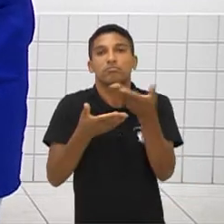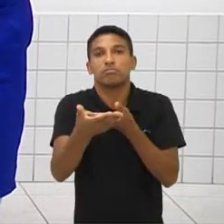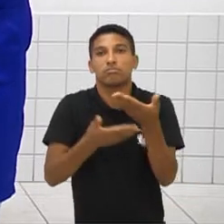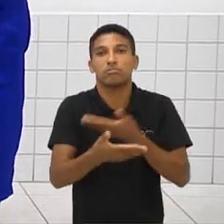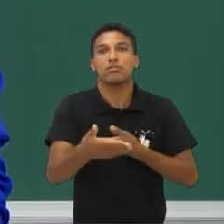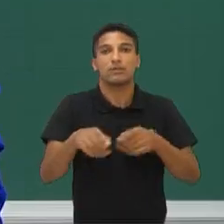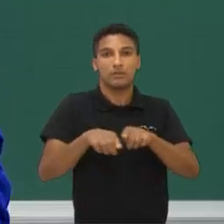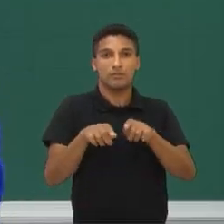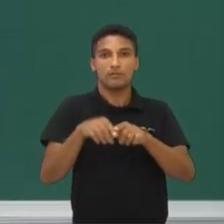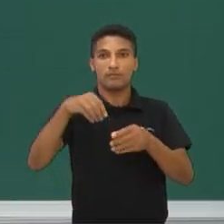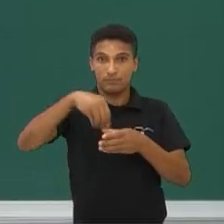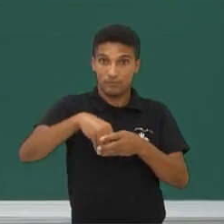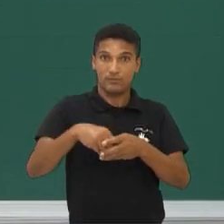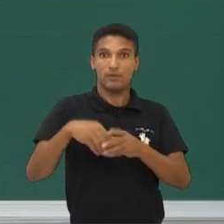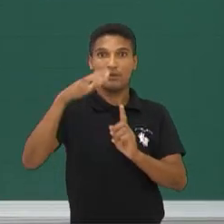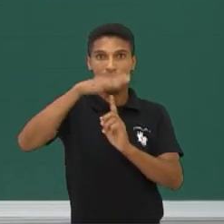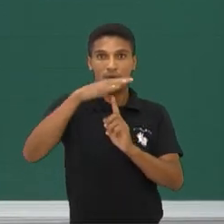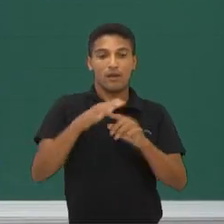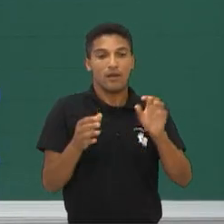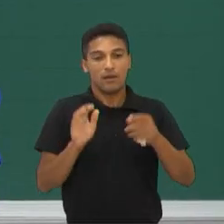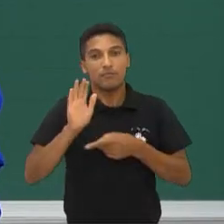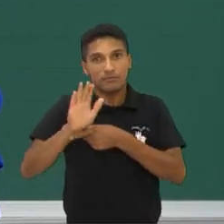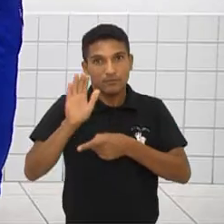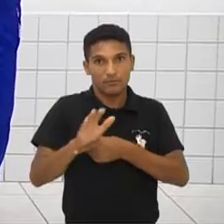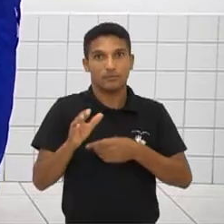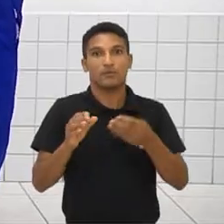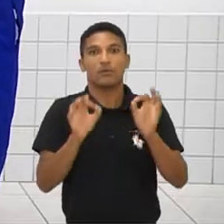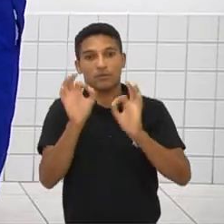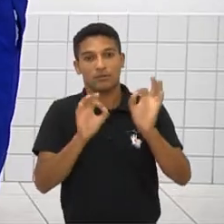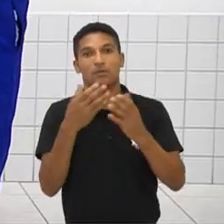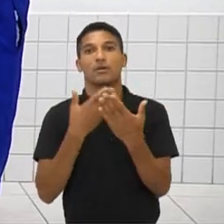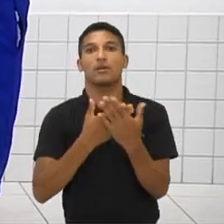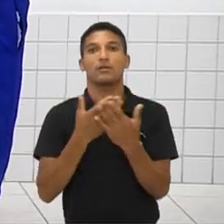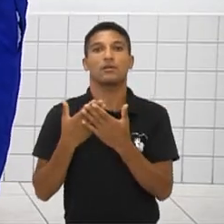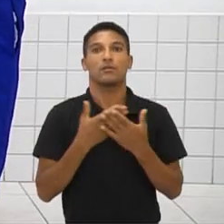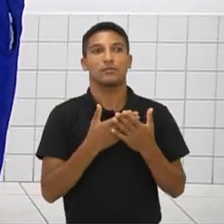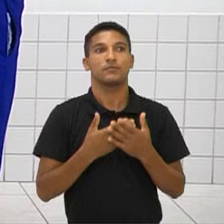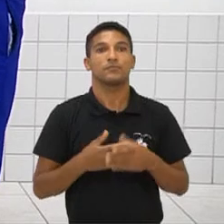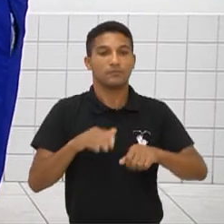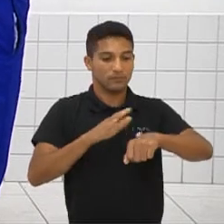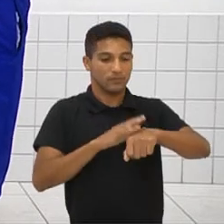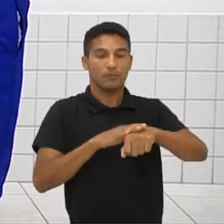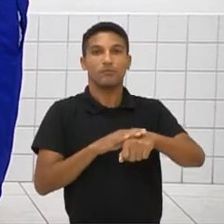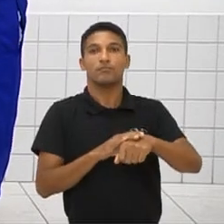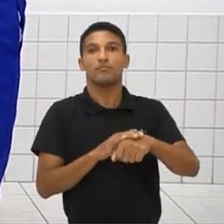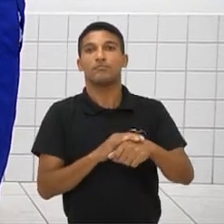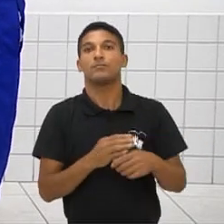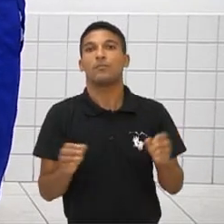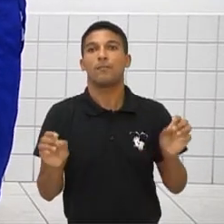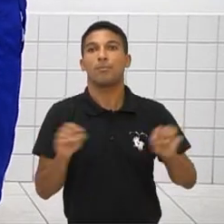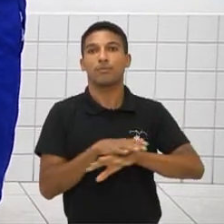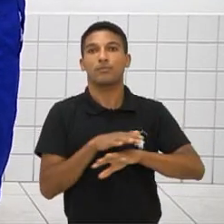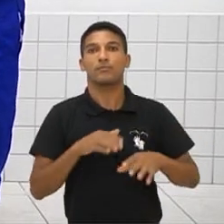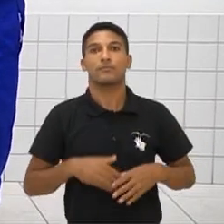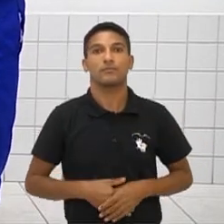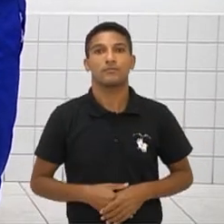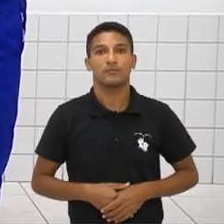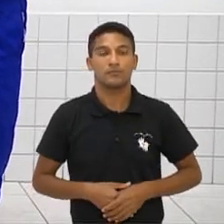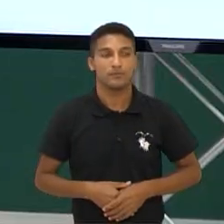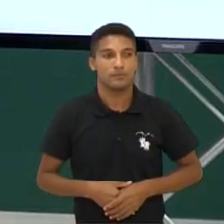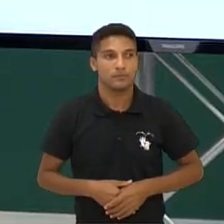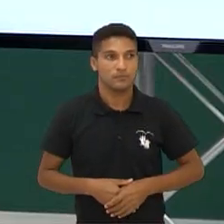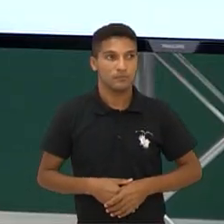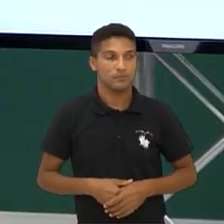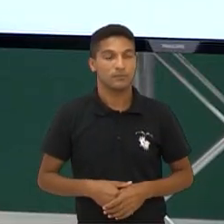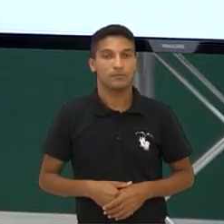auxilia muito para o preparo das nossas aulas, né, professor? Show de bola. Show de bola. Tempo esgotado aqui, hein? Opa. Vamos ver, vamos ver. Já vai aparecer aqui para